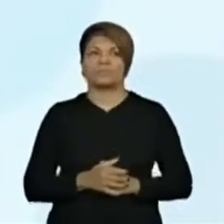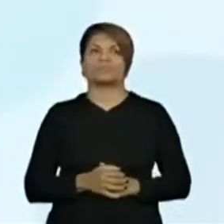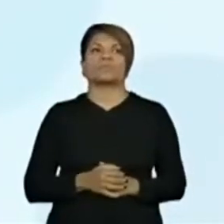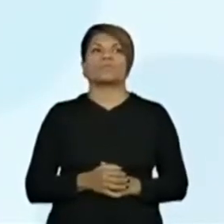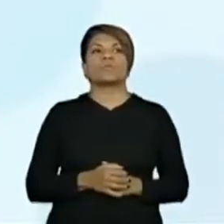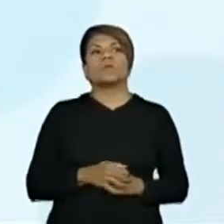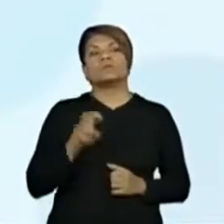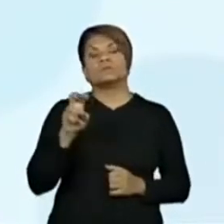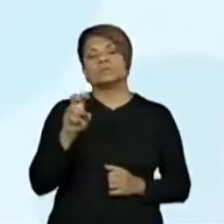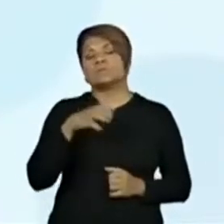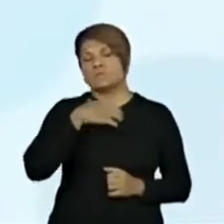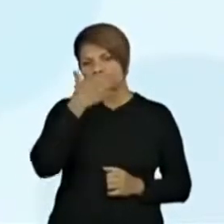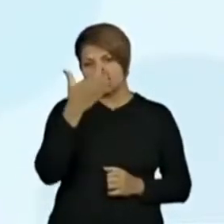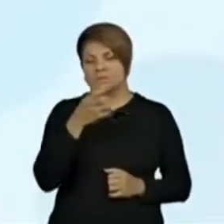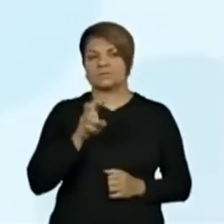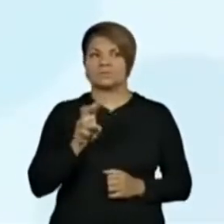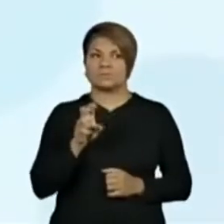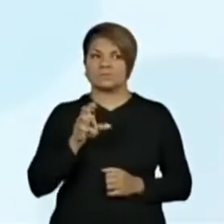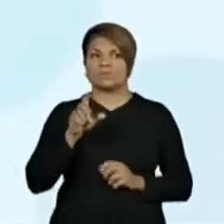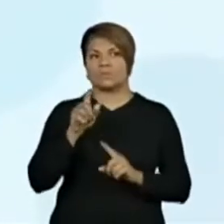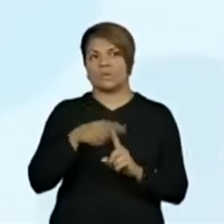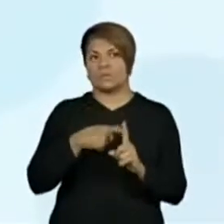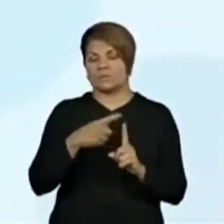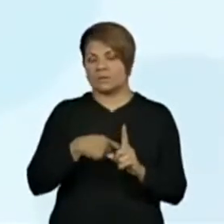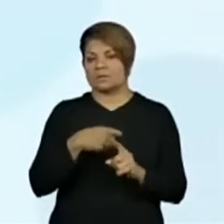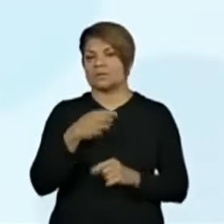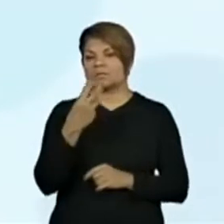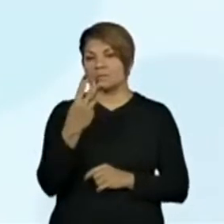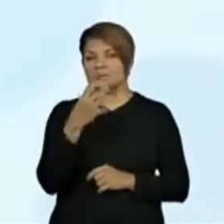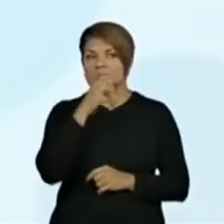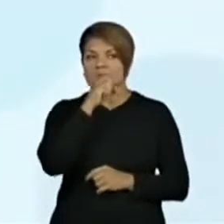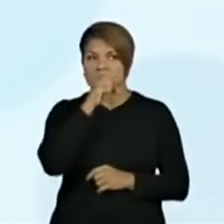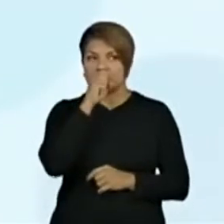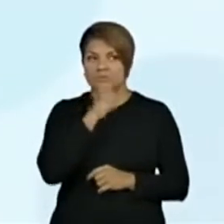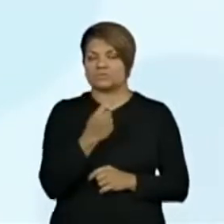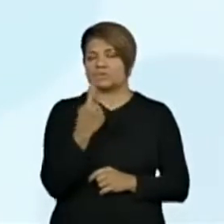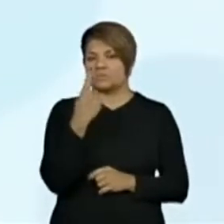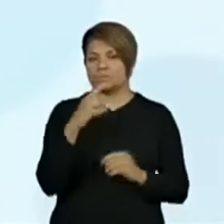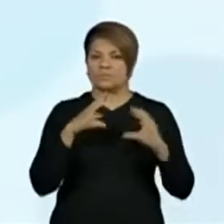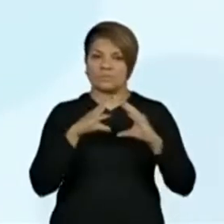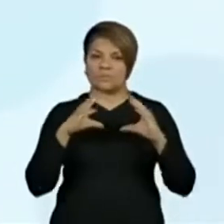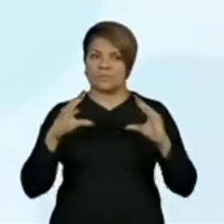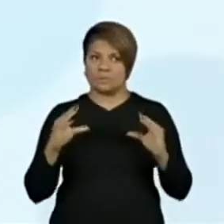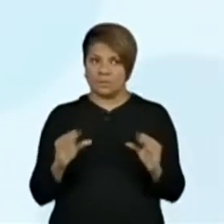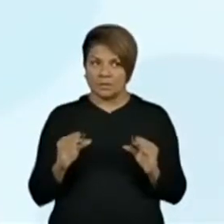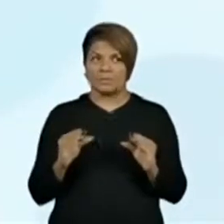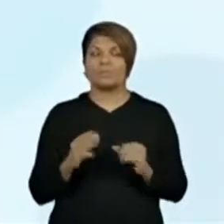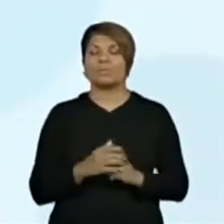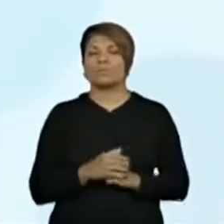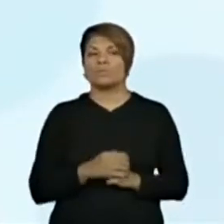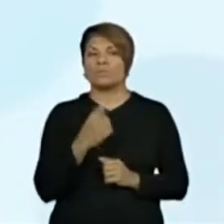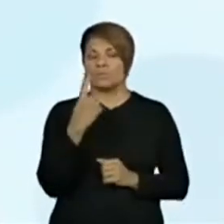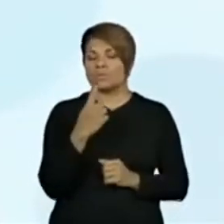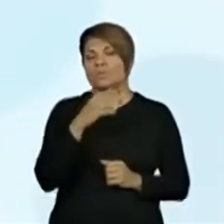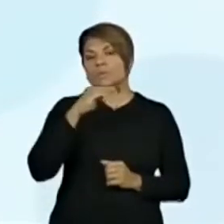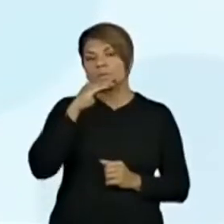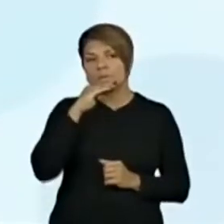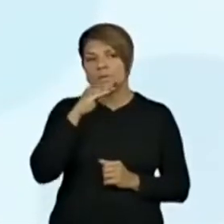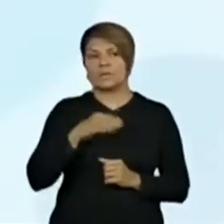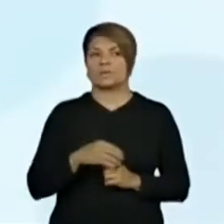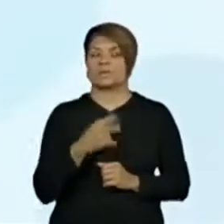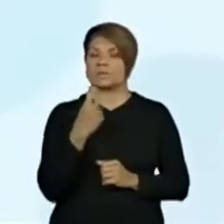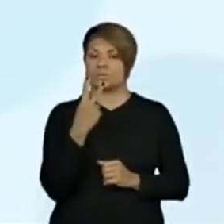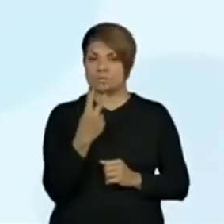Três laranjas. Um mamão. Uma manga. Dois